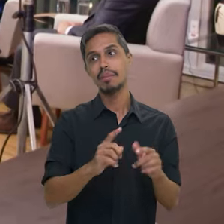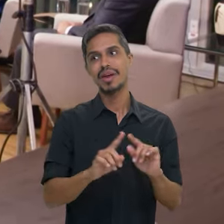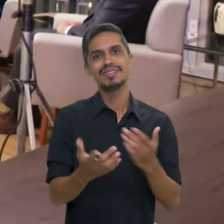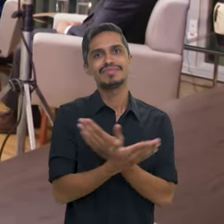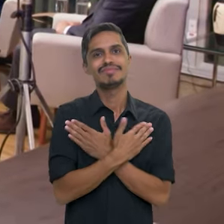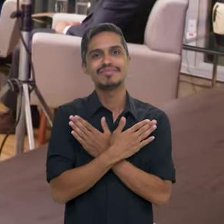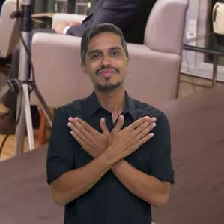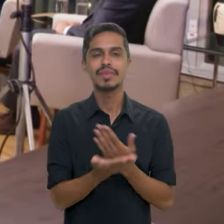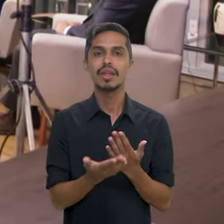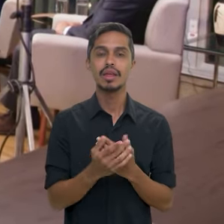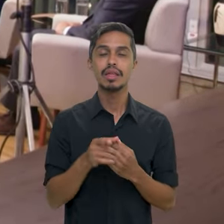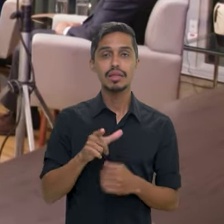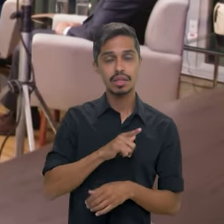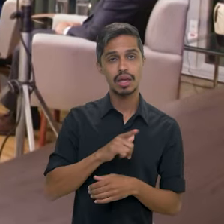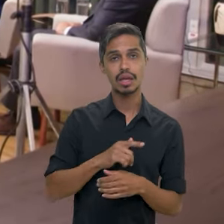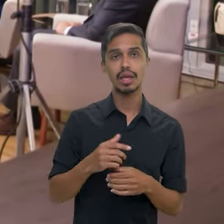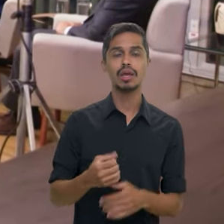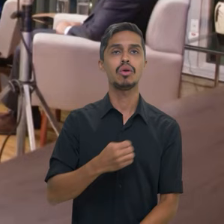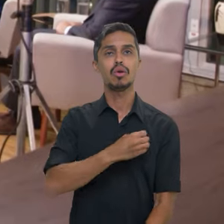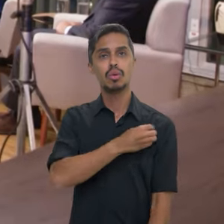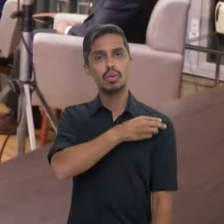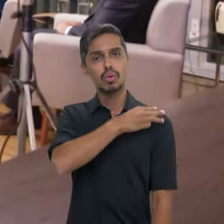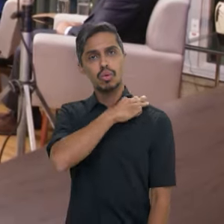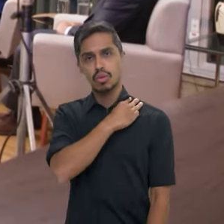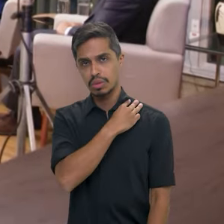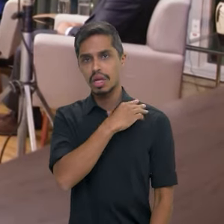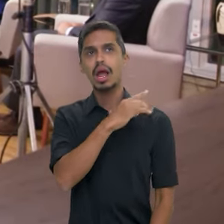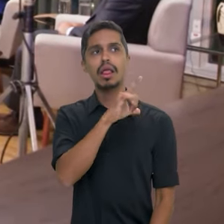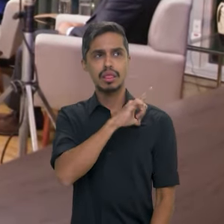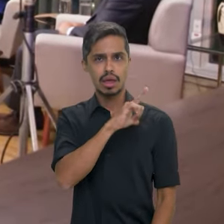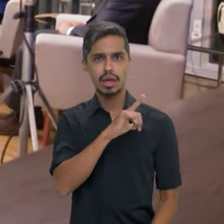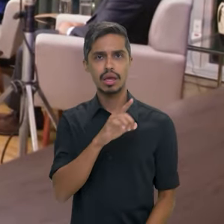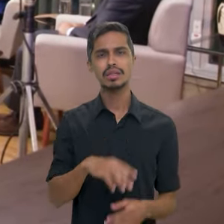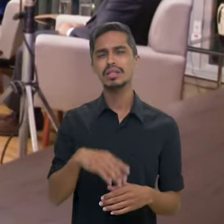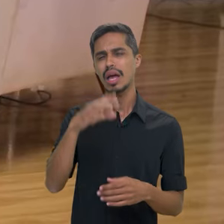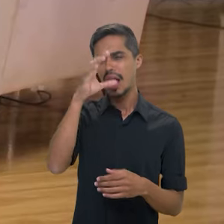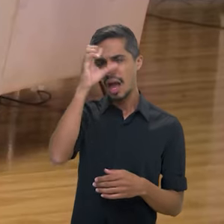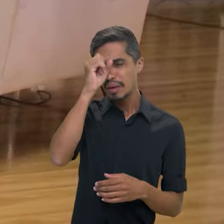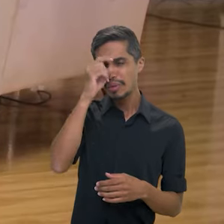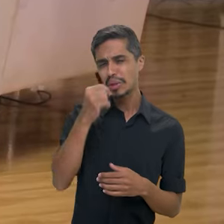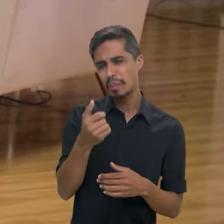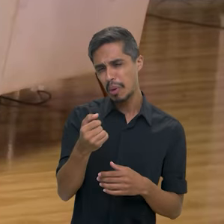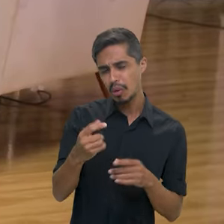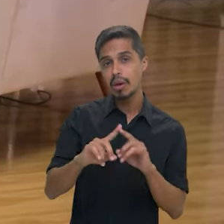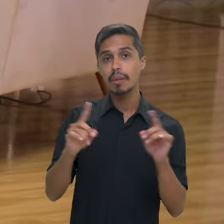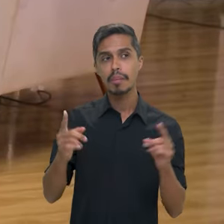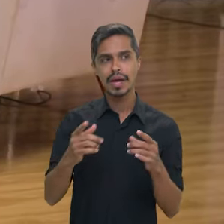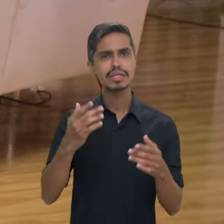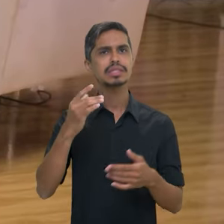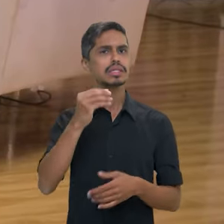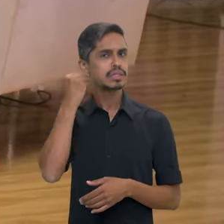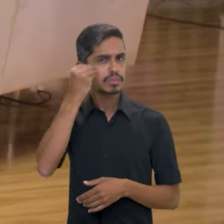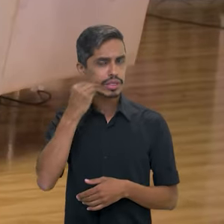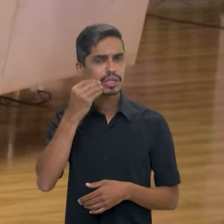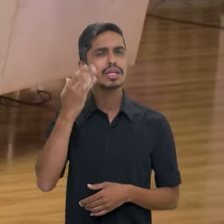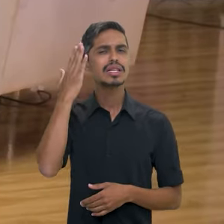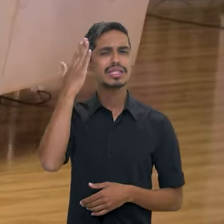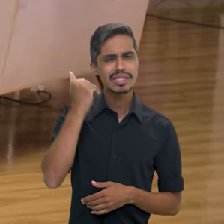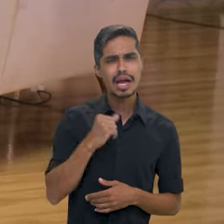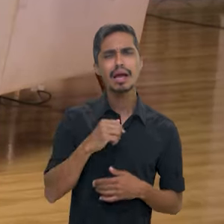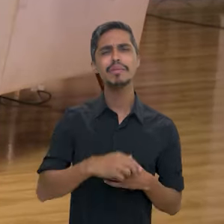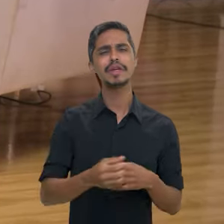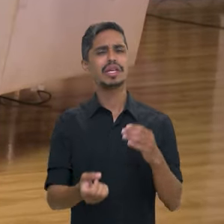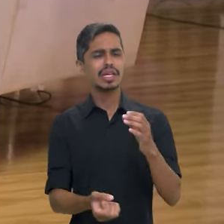têm ali o ensino fundamental, têm até uma baixa escolaridade, mas têm experiência. Sabe plantar melancia,